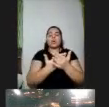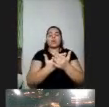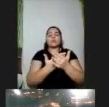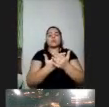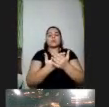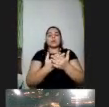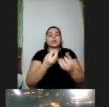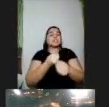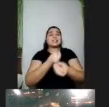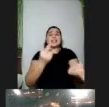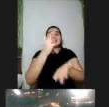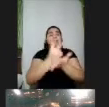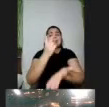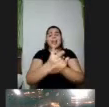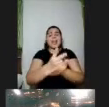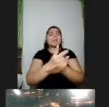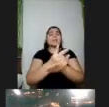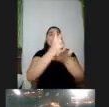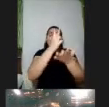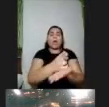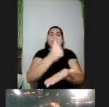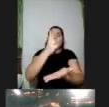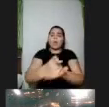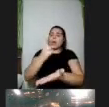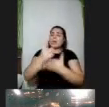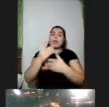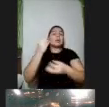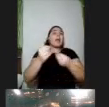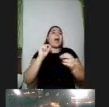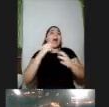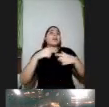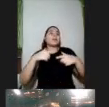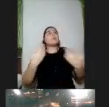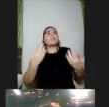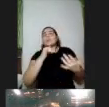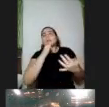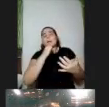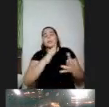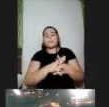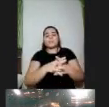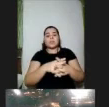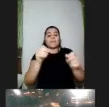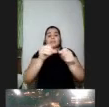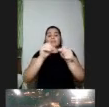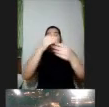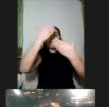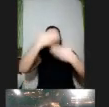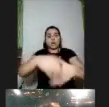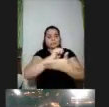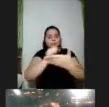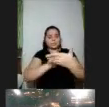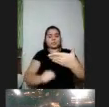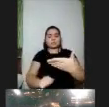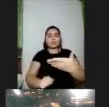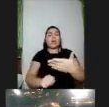mesma forma pra que as pessoas se expressem sobre o que elas sabem ou o elas não sabem por exemplo todo mundo vai fazer uma prova escrita e pessoas que por